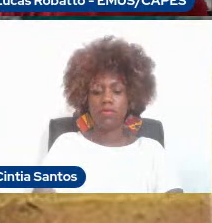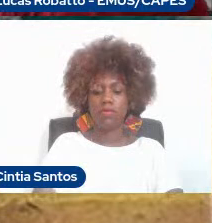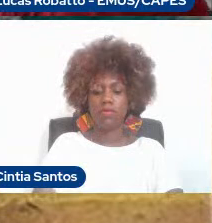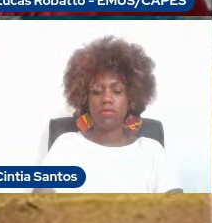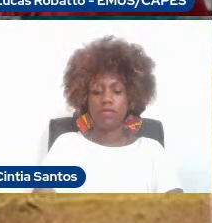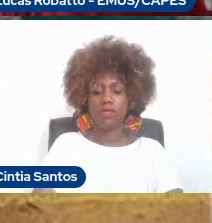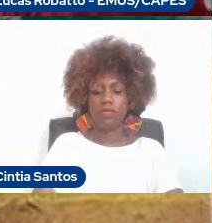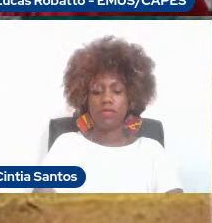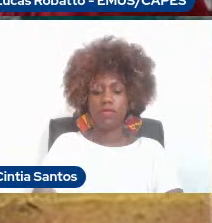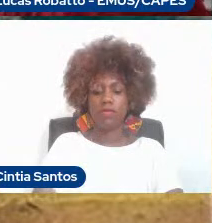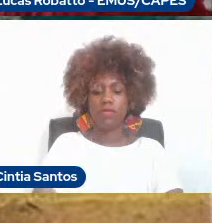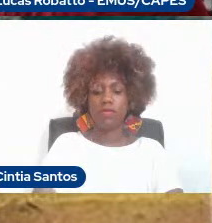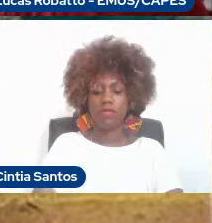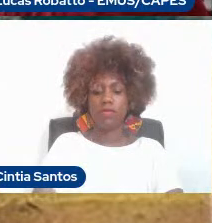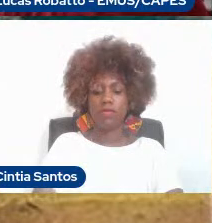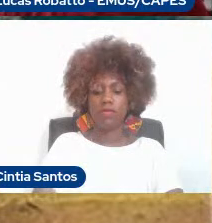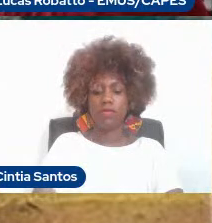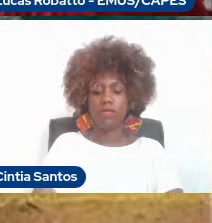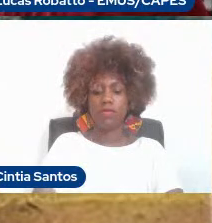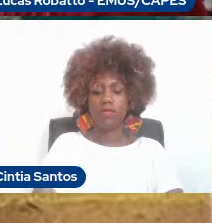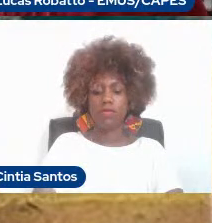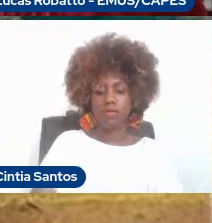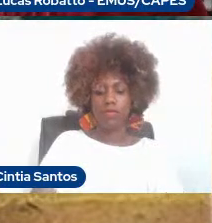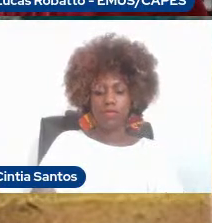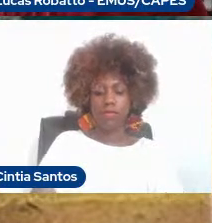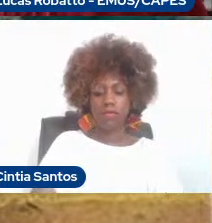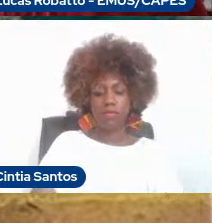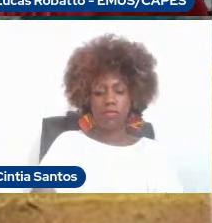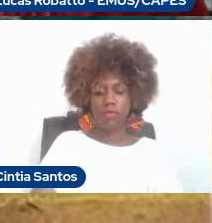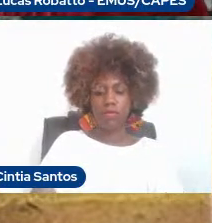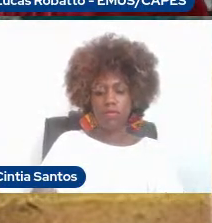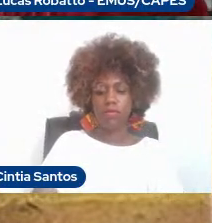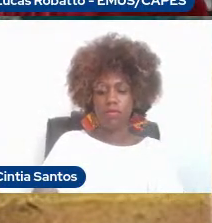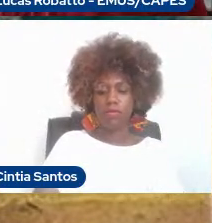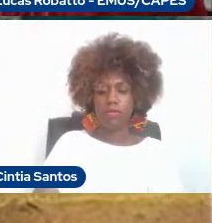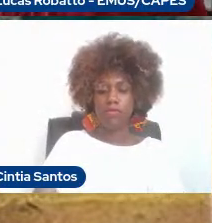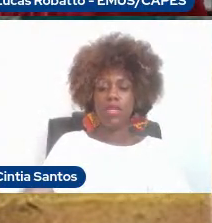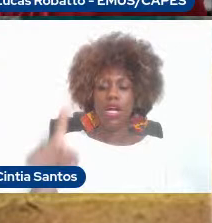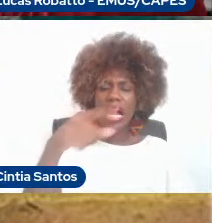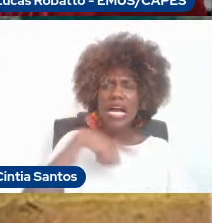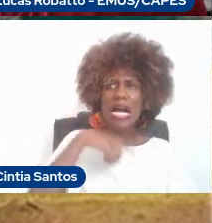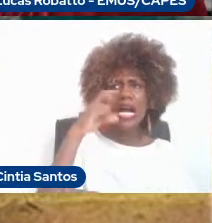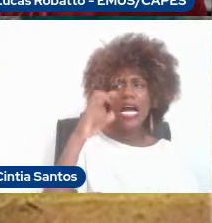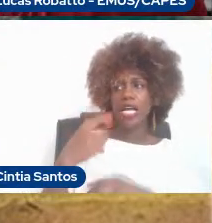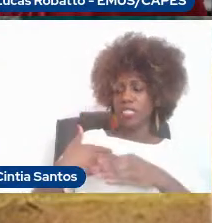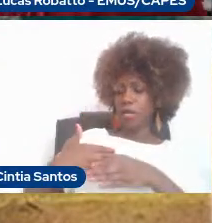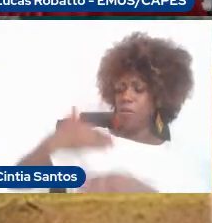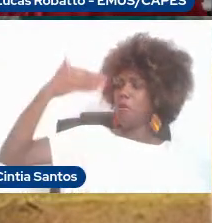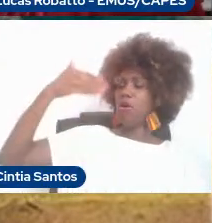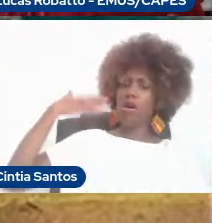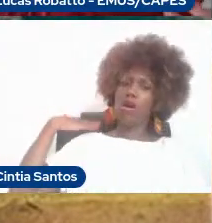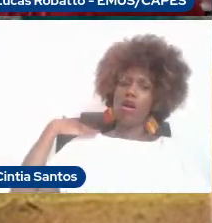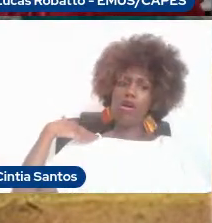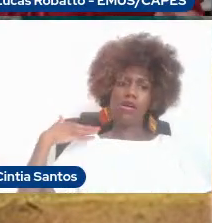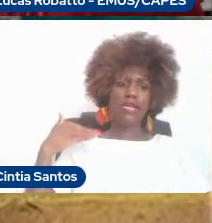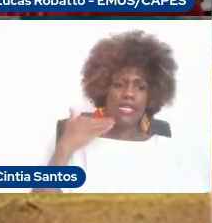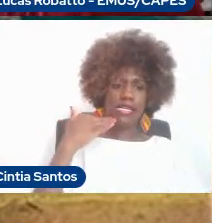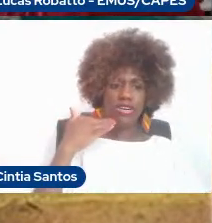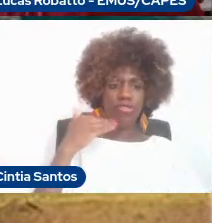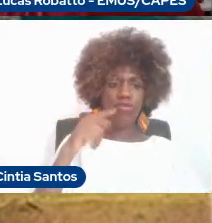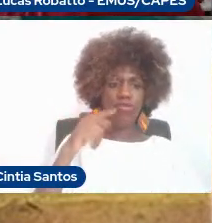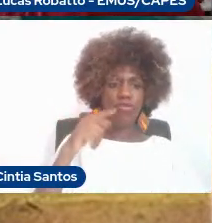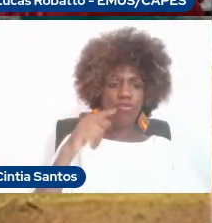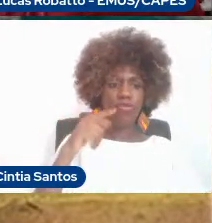dos desequilíbrios e assimetrias do flautista são... Claro que todo mundo que está tocando flauta já há